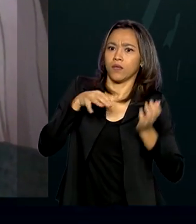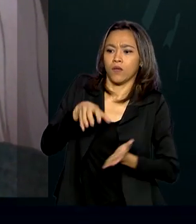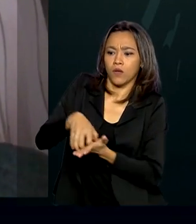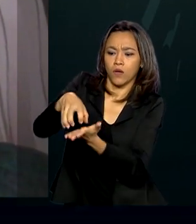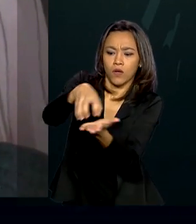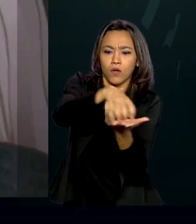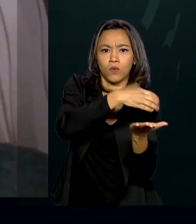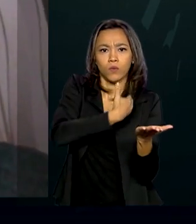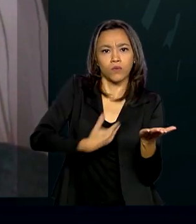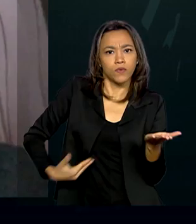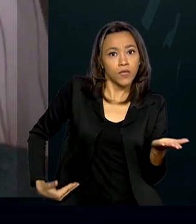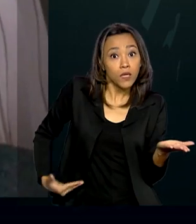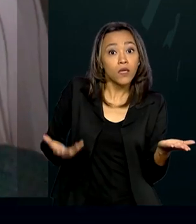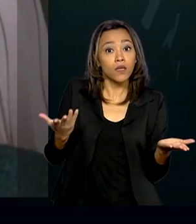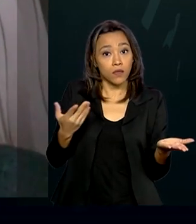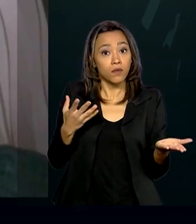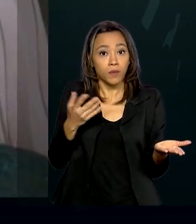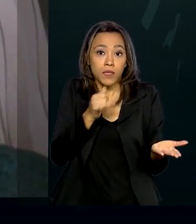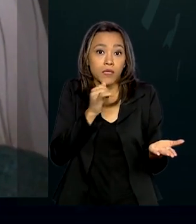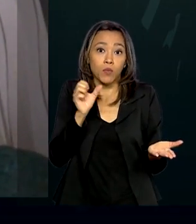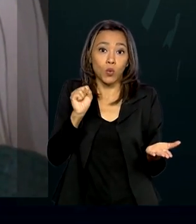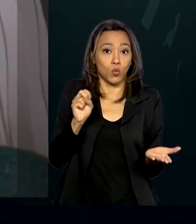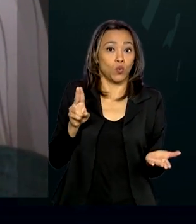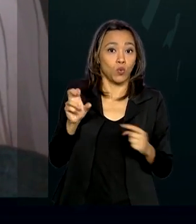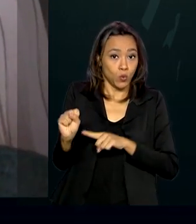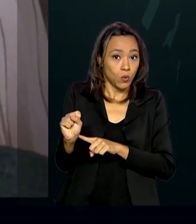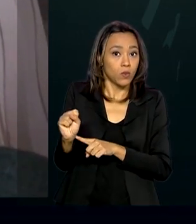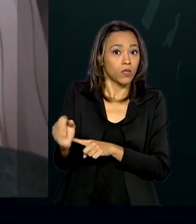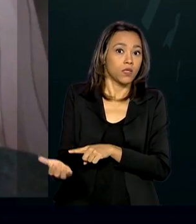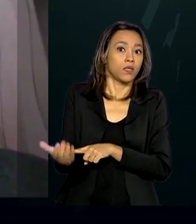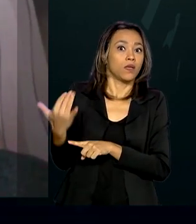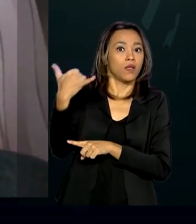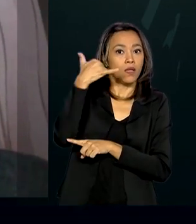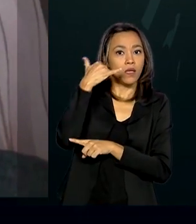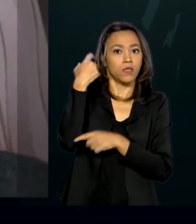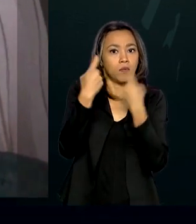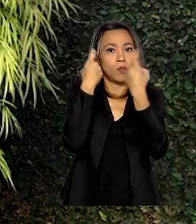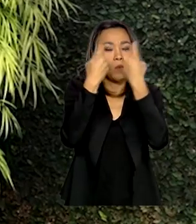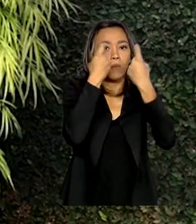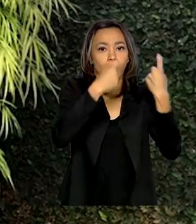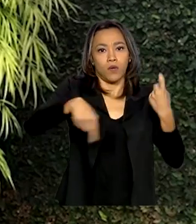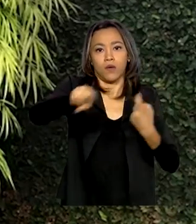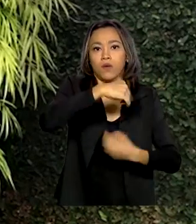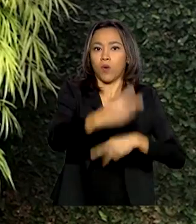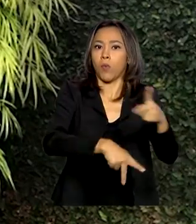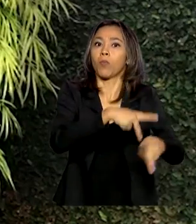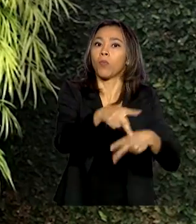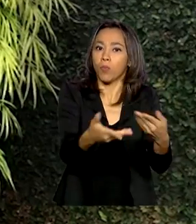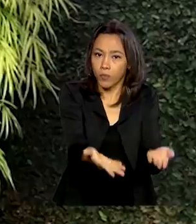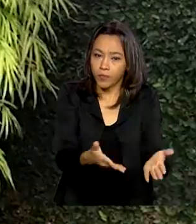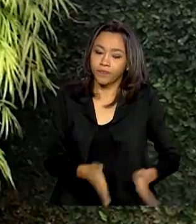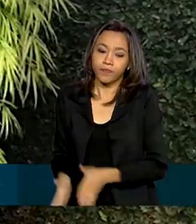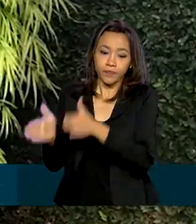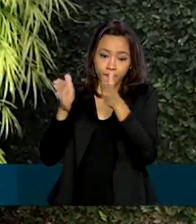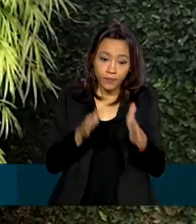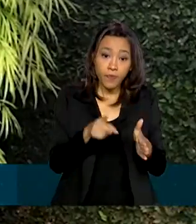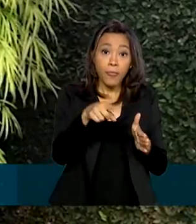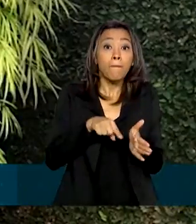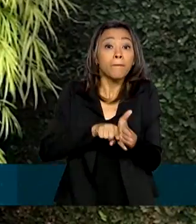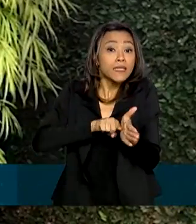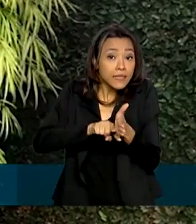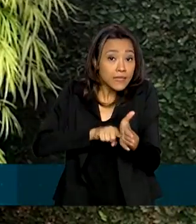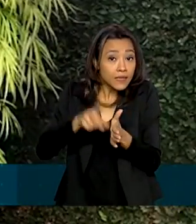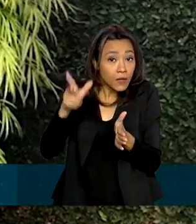como o SUS atendendo, se preocupando com a população. A pesquisa realizada com Márcia vai